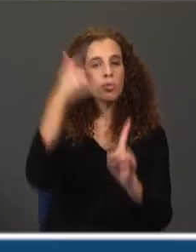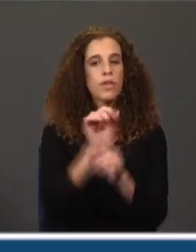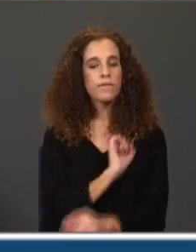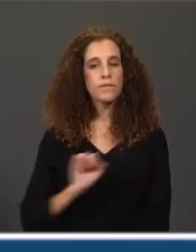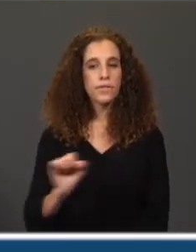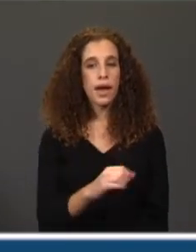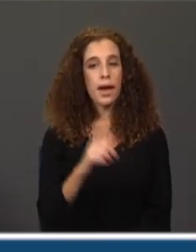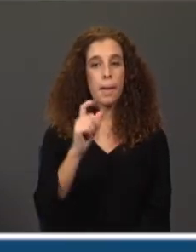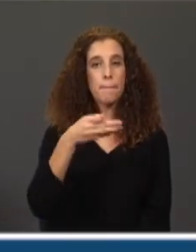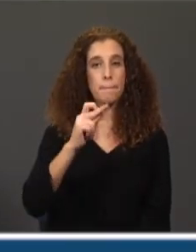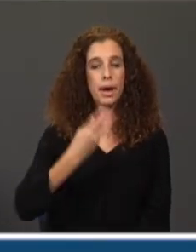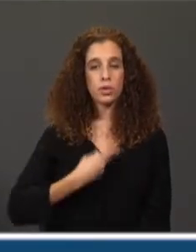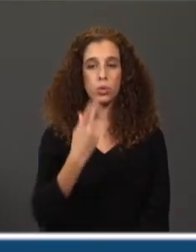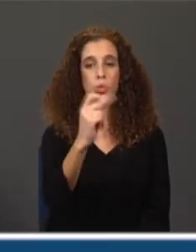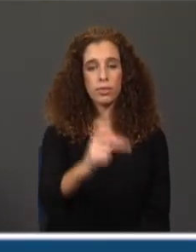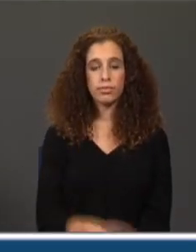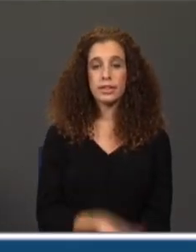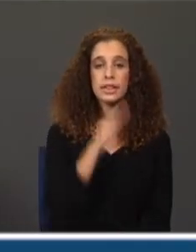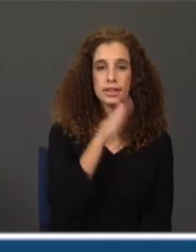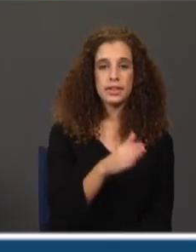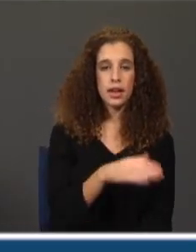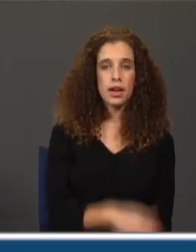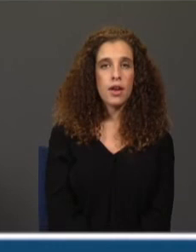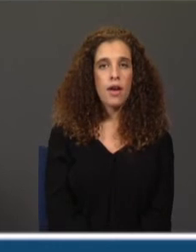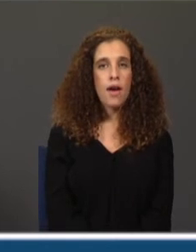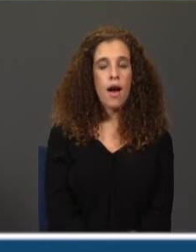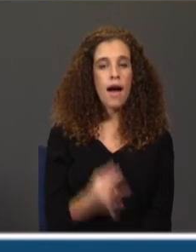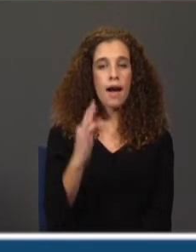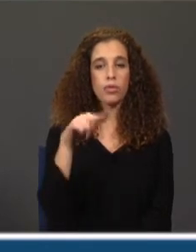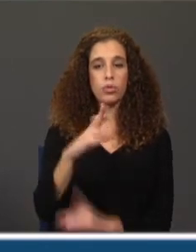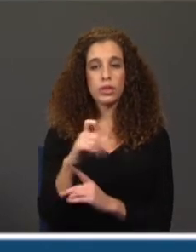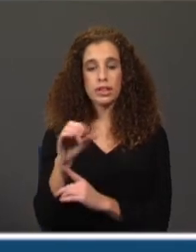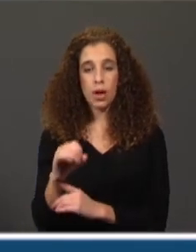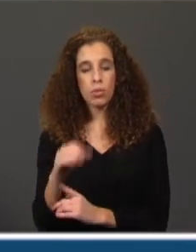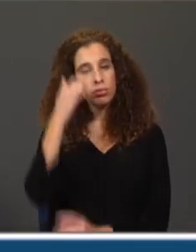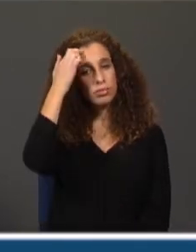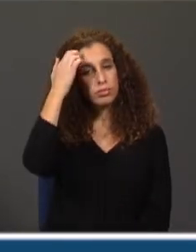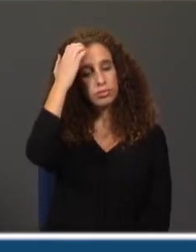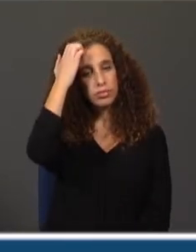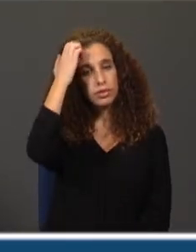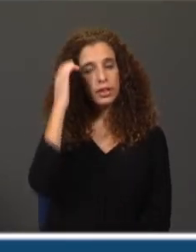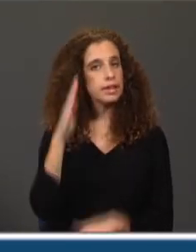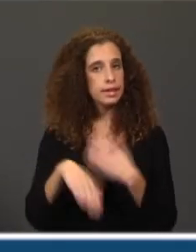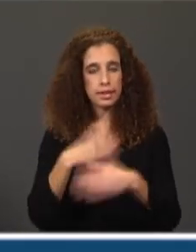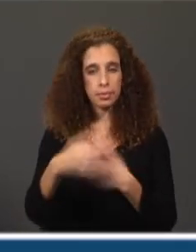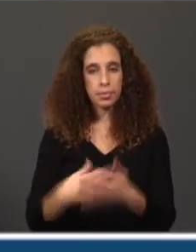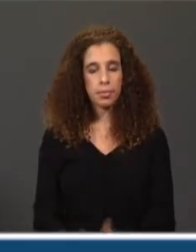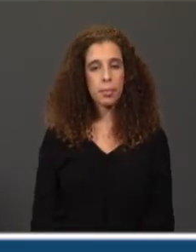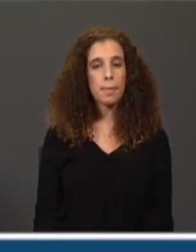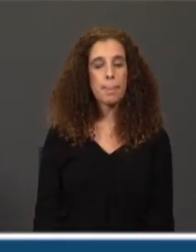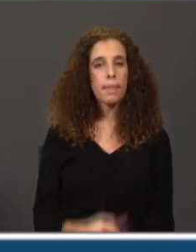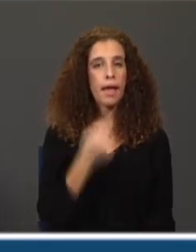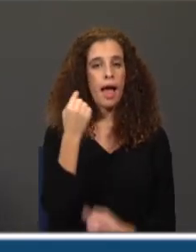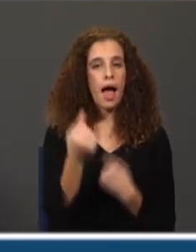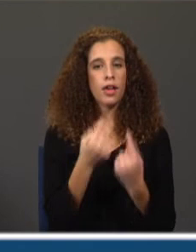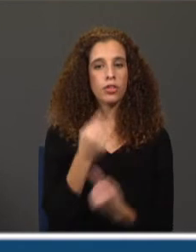pádua. Portanto, vais dizer qual é a função do nosso objetivo e de era pádua e assim sucessivamente. De vez em quando